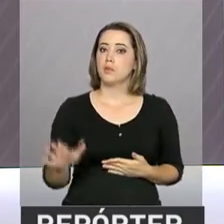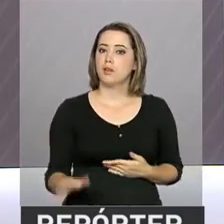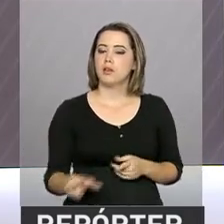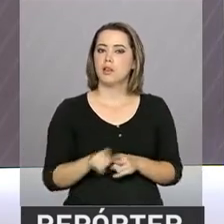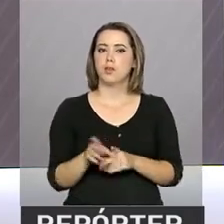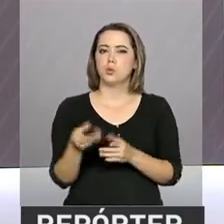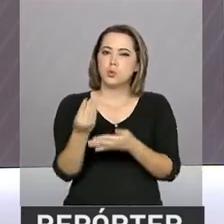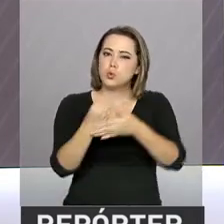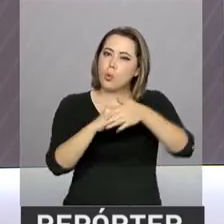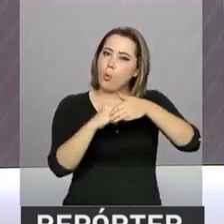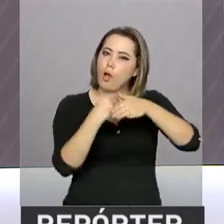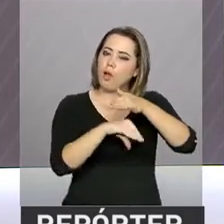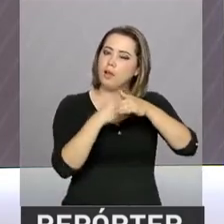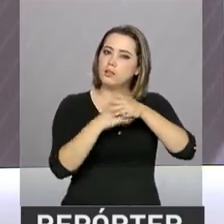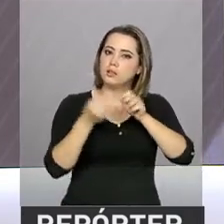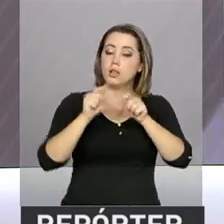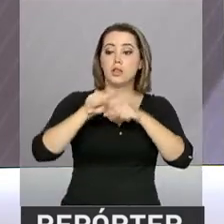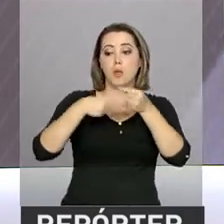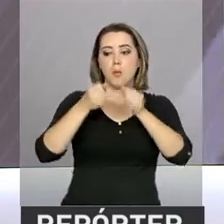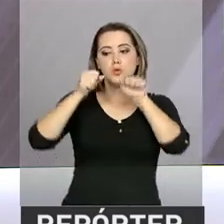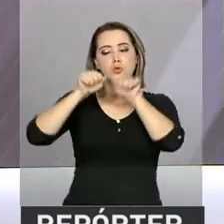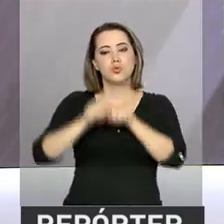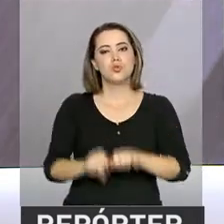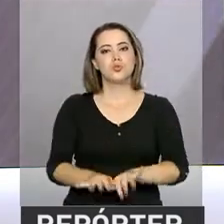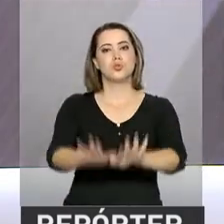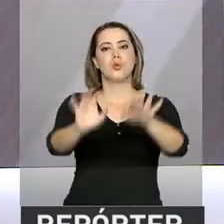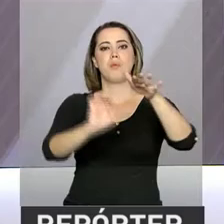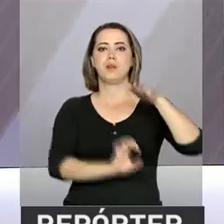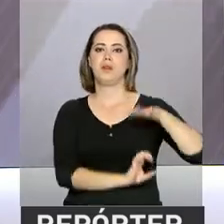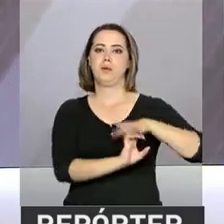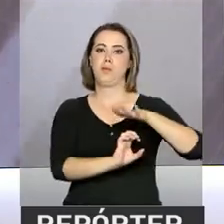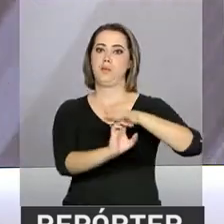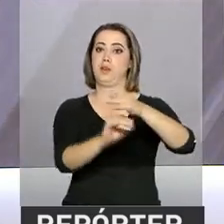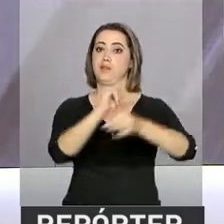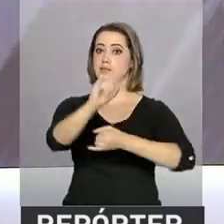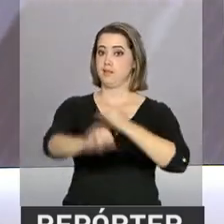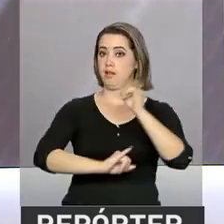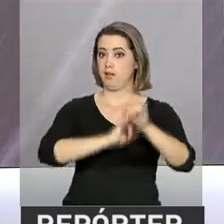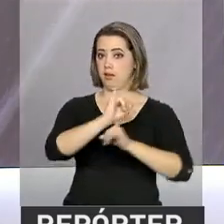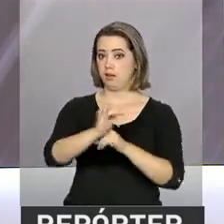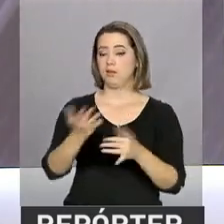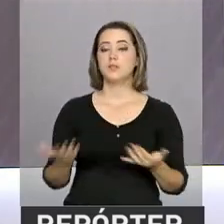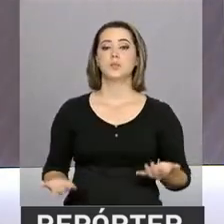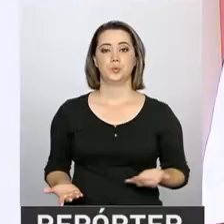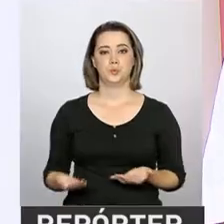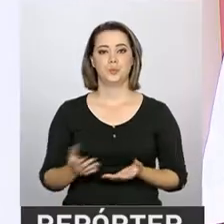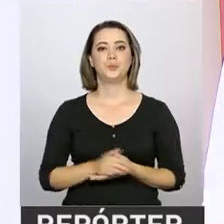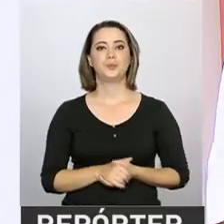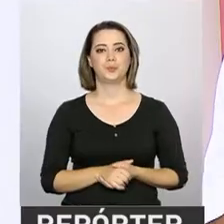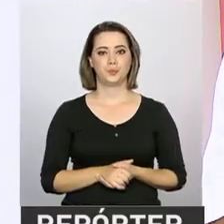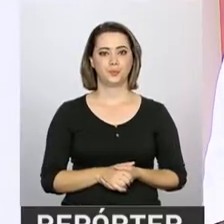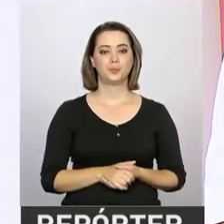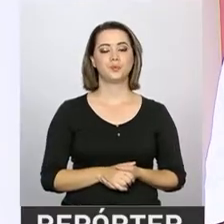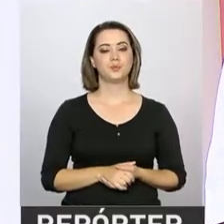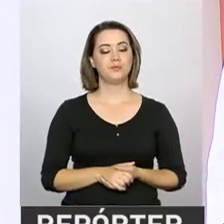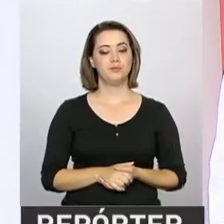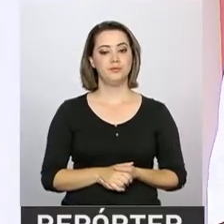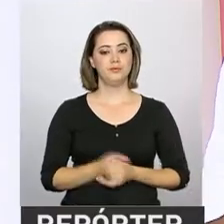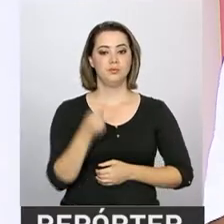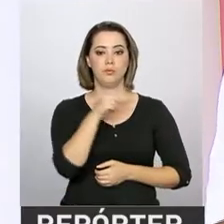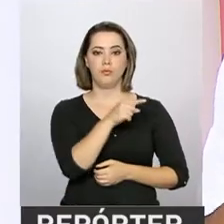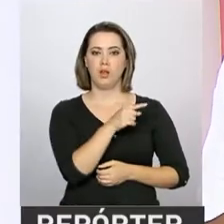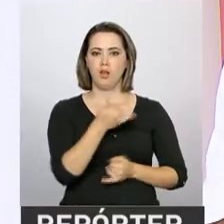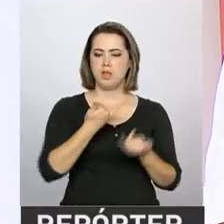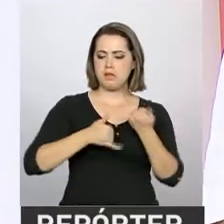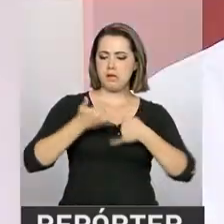armazenamento e distribuição de produtos para micro e pequenas empresas de comércio eletrônico. Para o